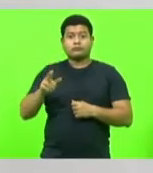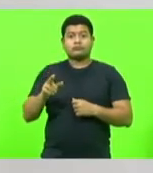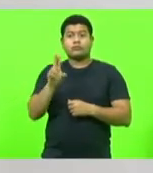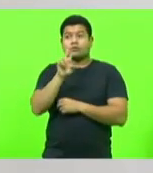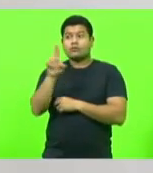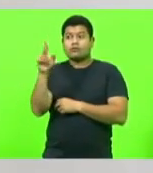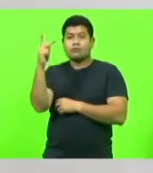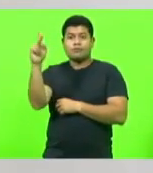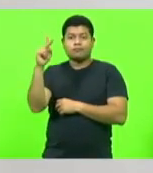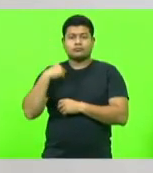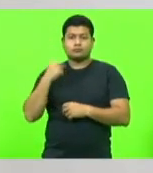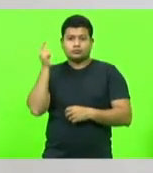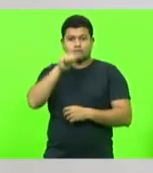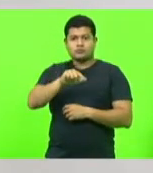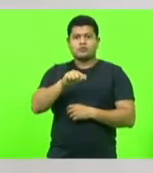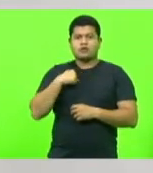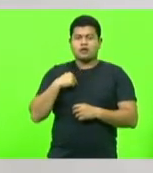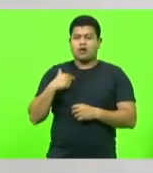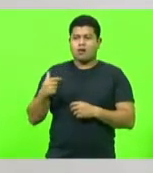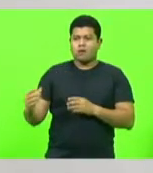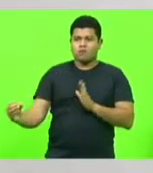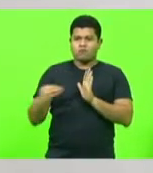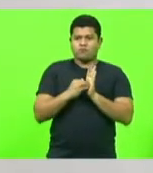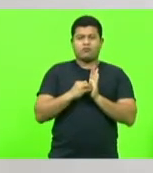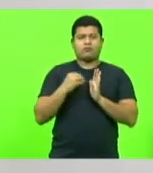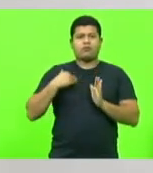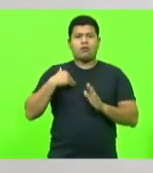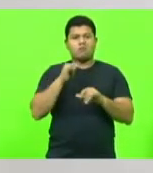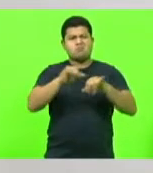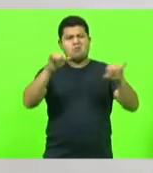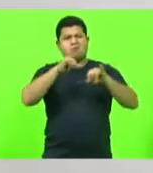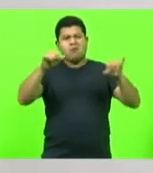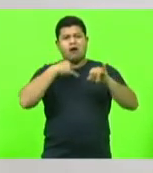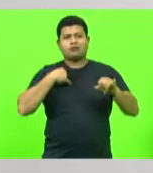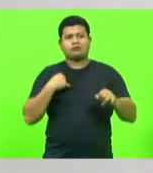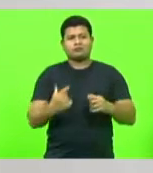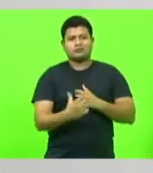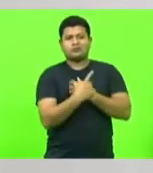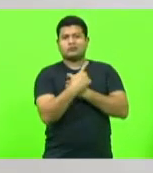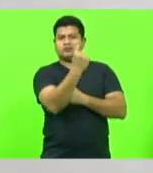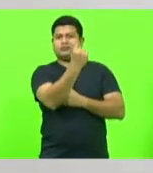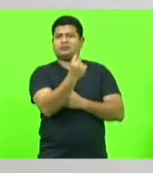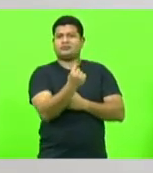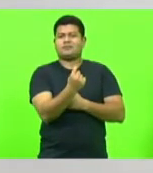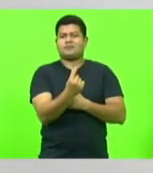atingir os seus objetivos políticos. Tanto é que recebemos aqui